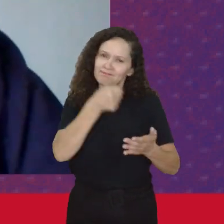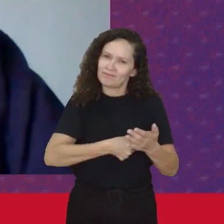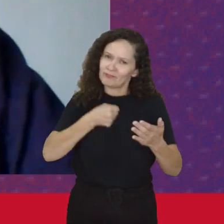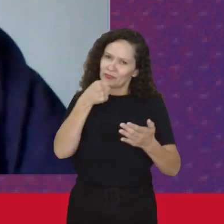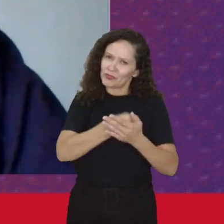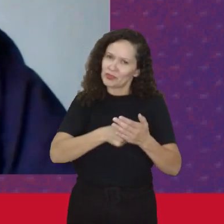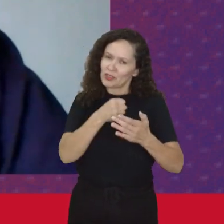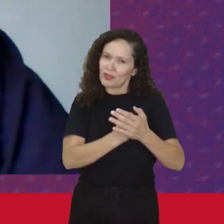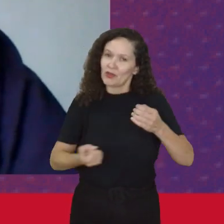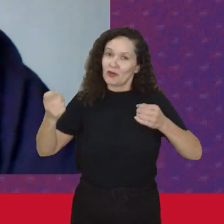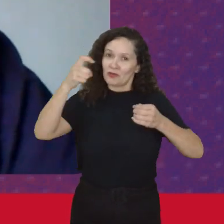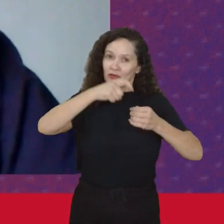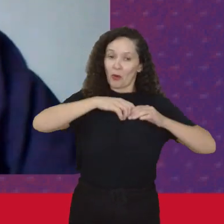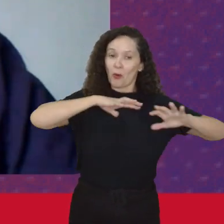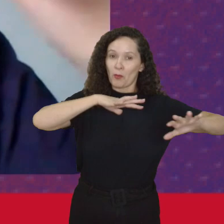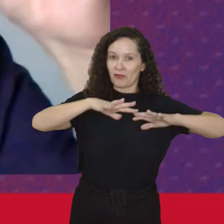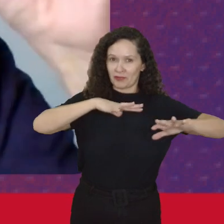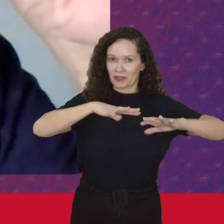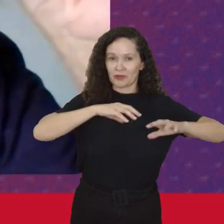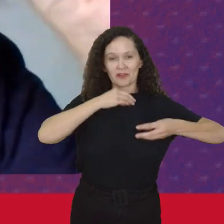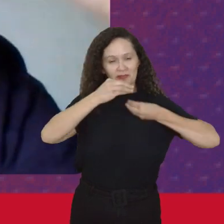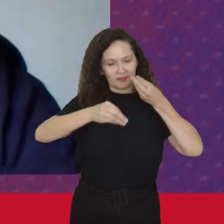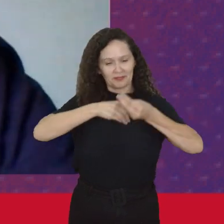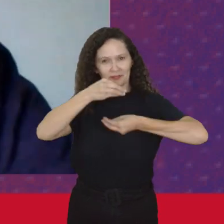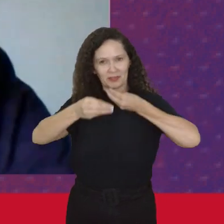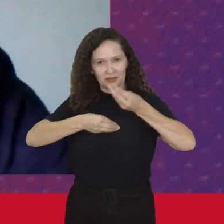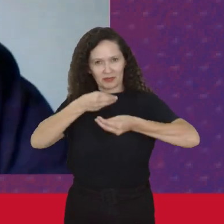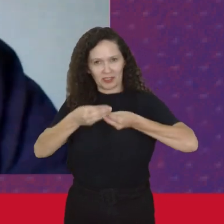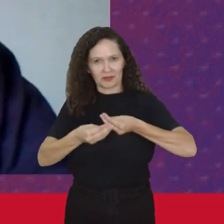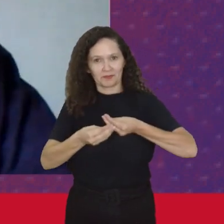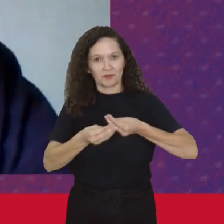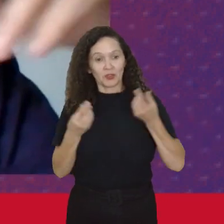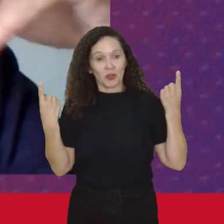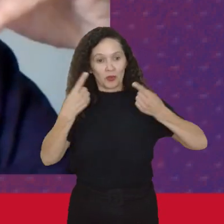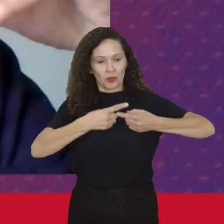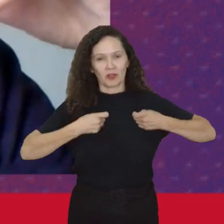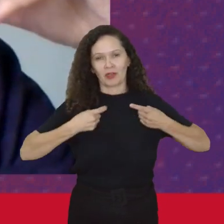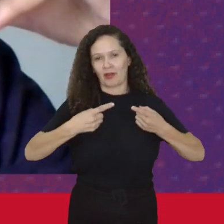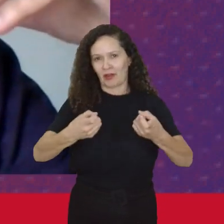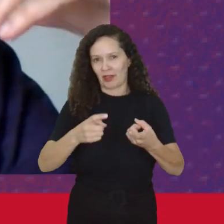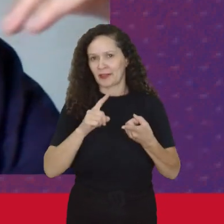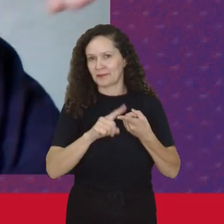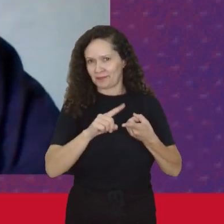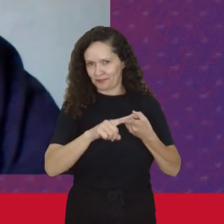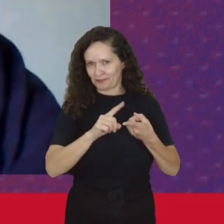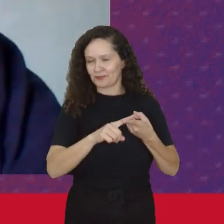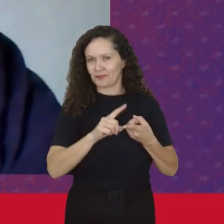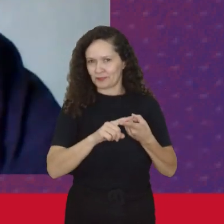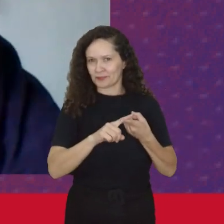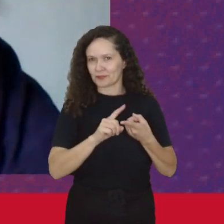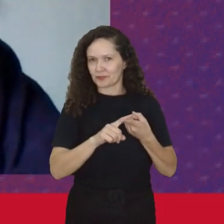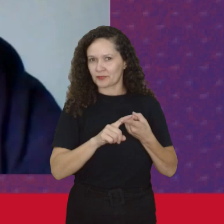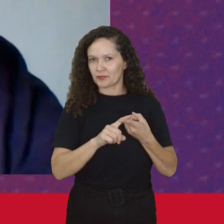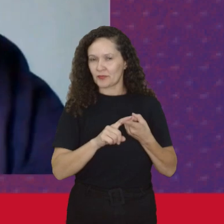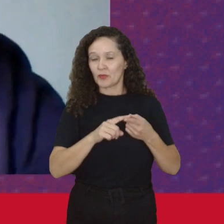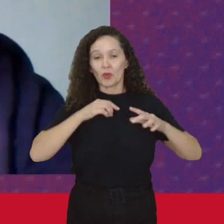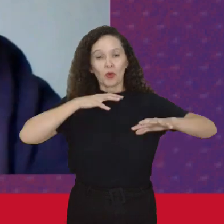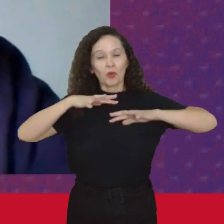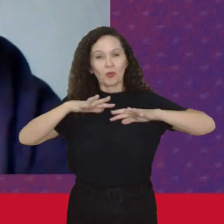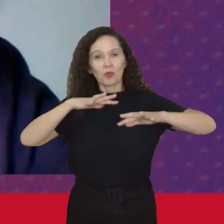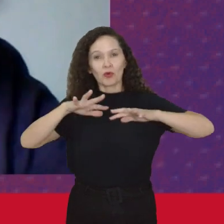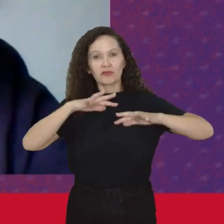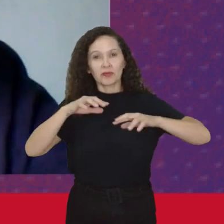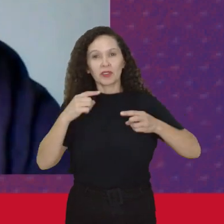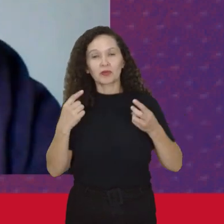Dentro dos movimentos mistos Tanto dentro Do movimento Antiguerra Que é o movimento Contra a guerra Do Bietnã O movimento